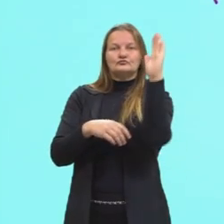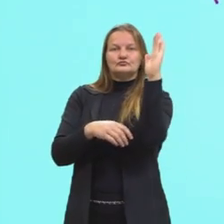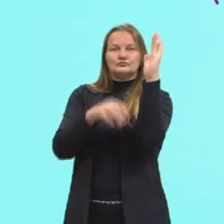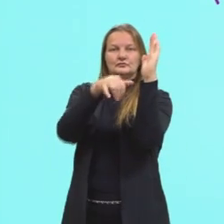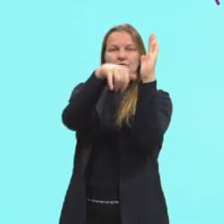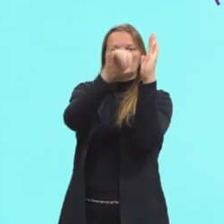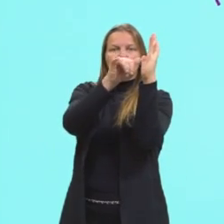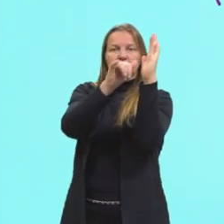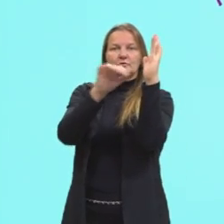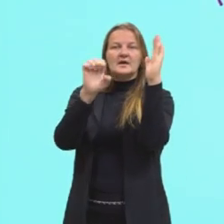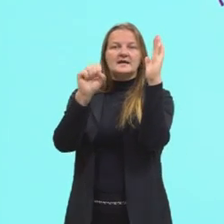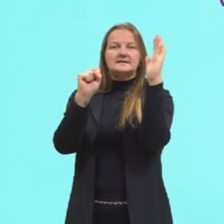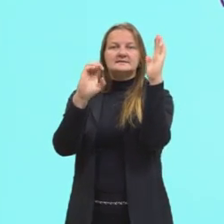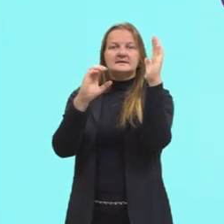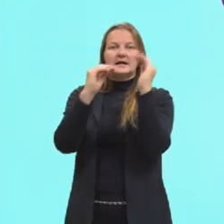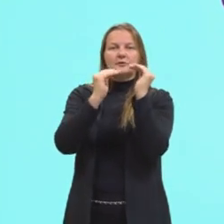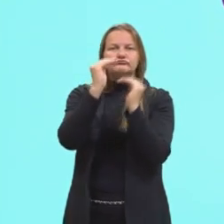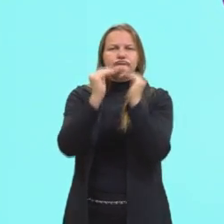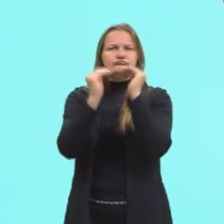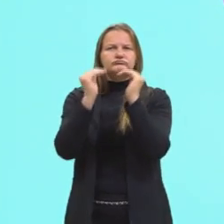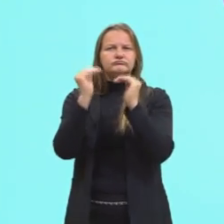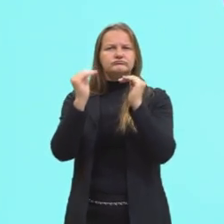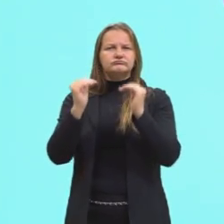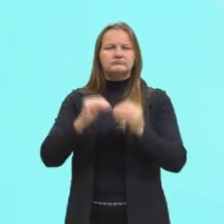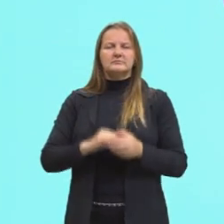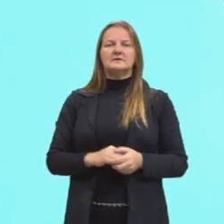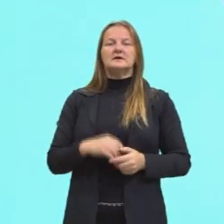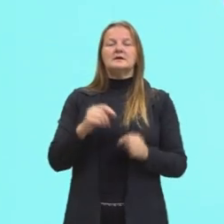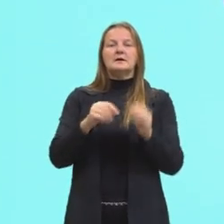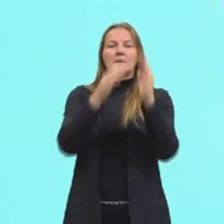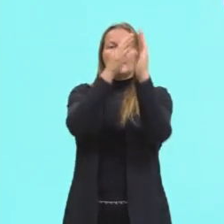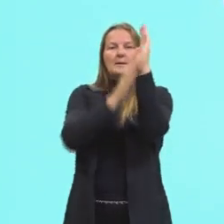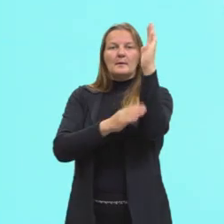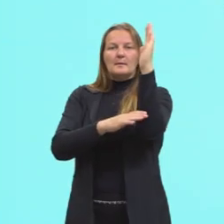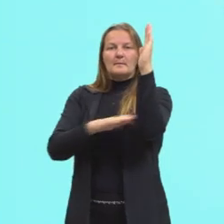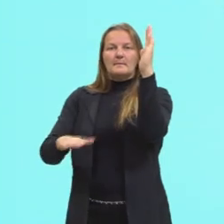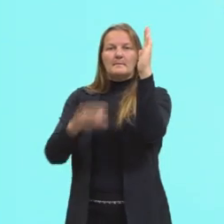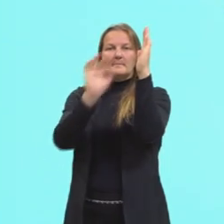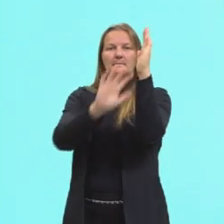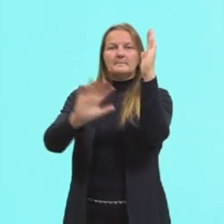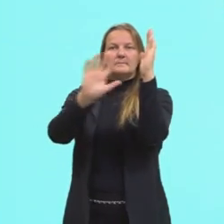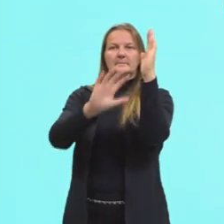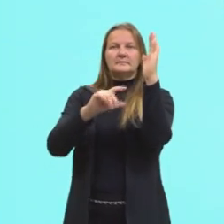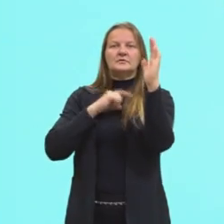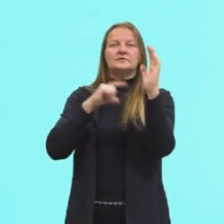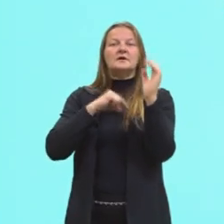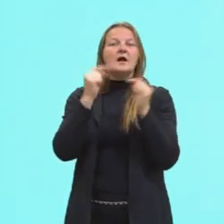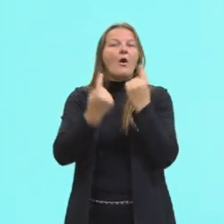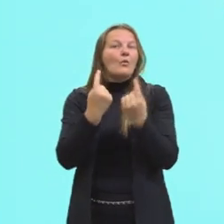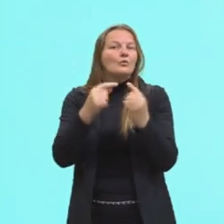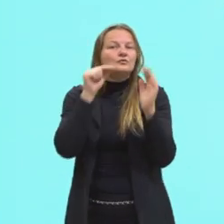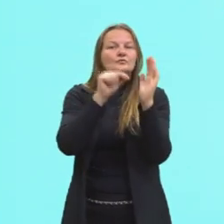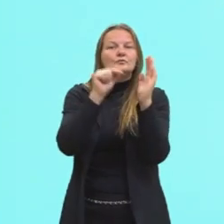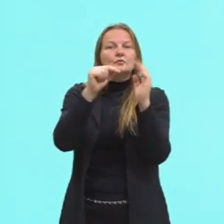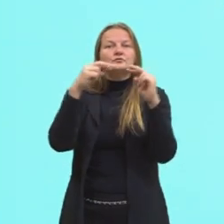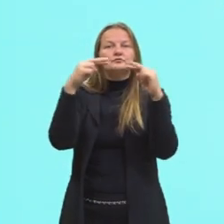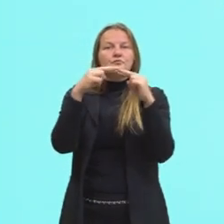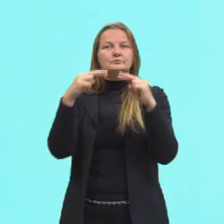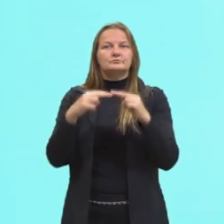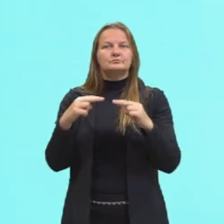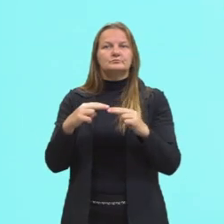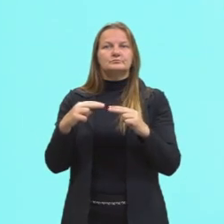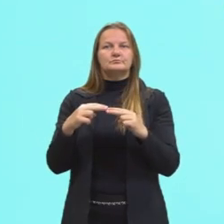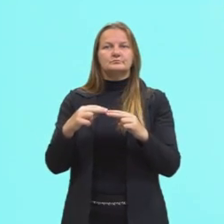frente, eu vou mostrar um exemplo para vocês, tá? Nesse plano cartesiano, foram marcados alguns pares ordenados,